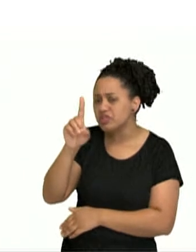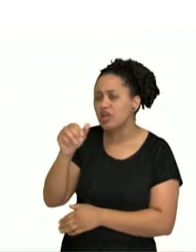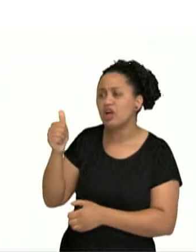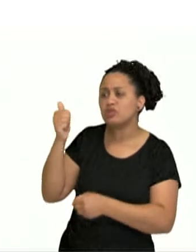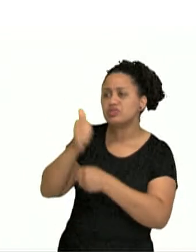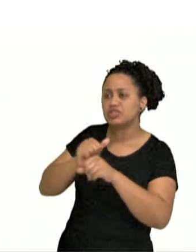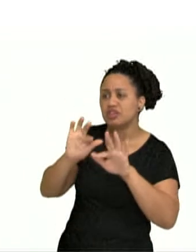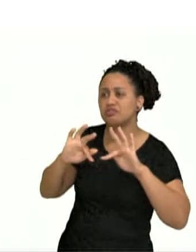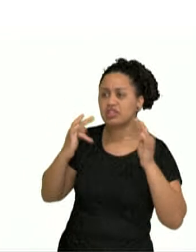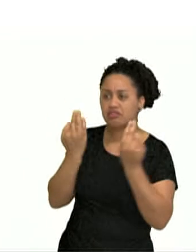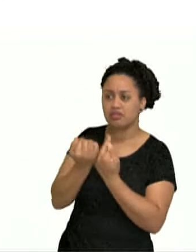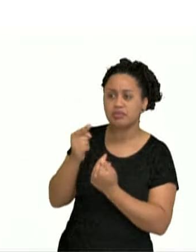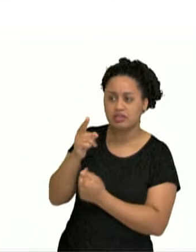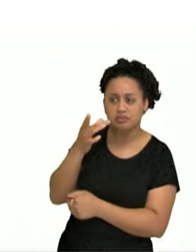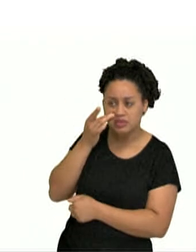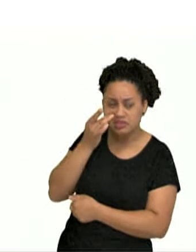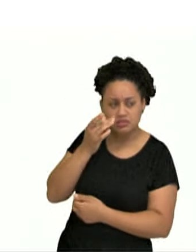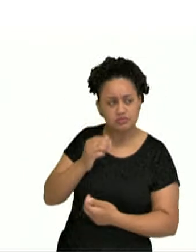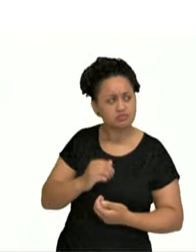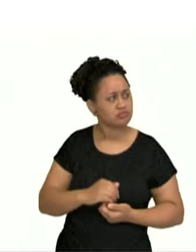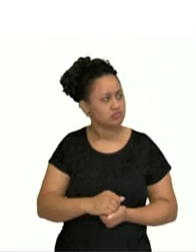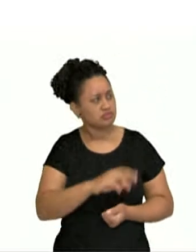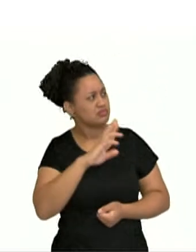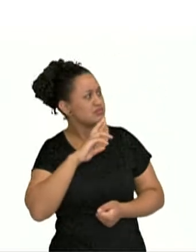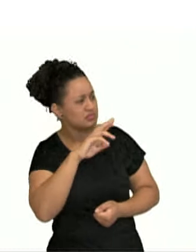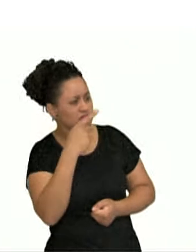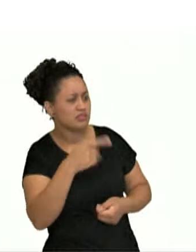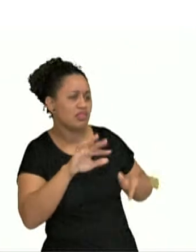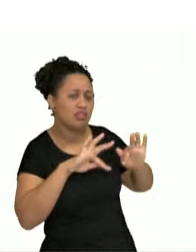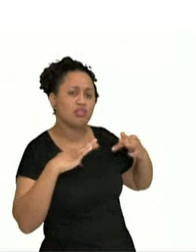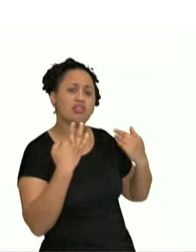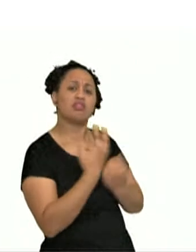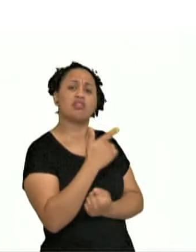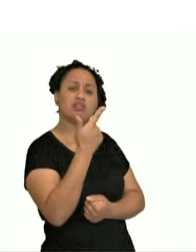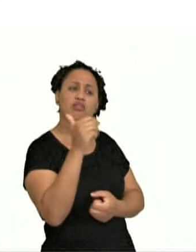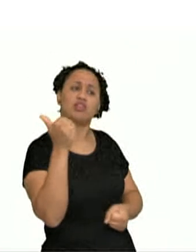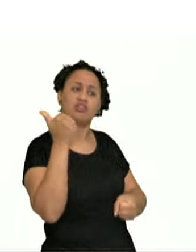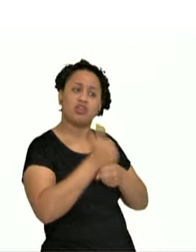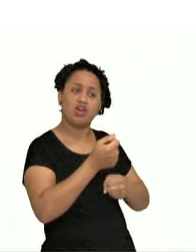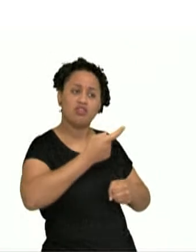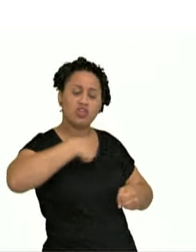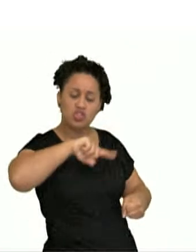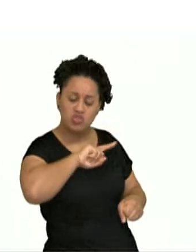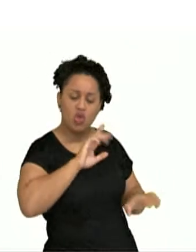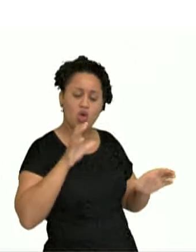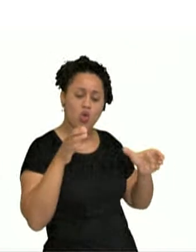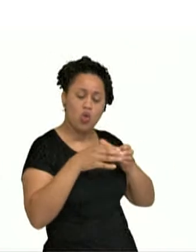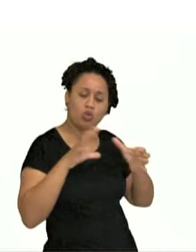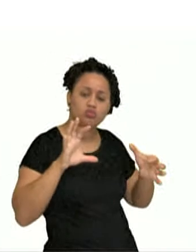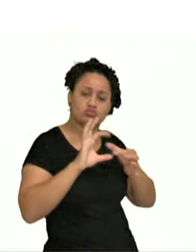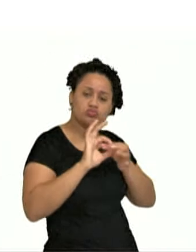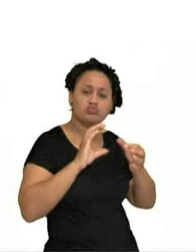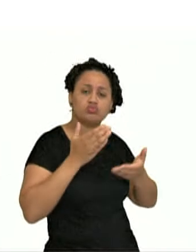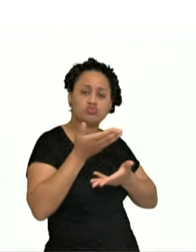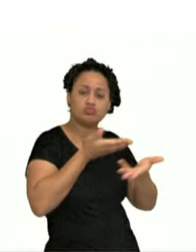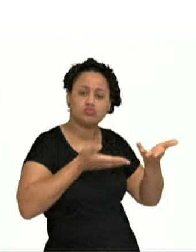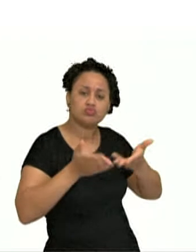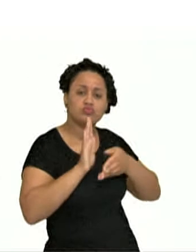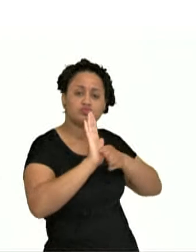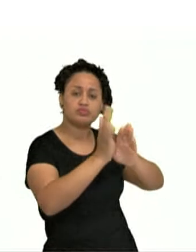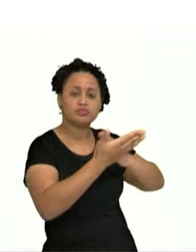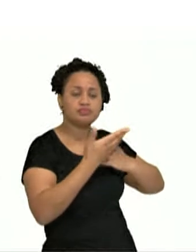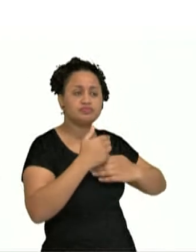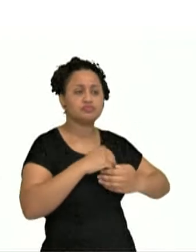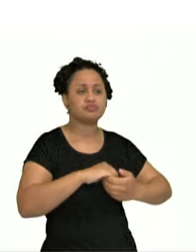da família? Eis que ela responde. Nessa família não tem chefes, nós somos uma cooperativa. E o vendedor